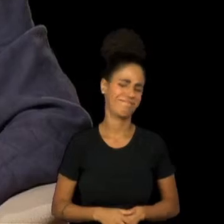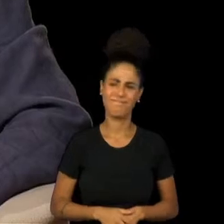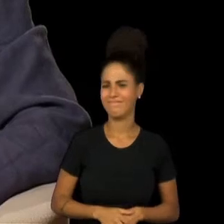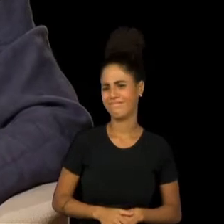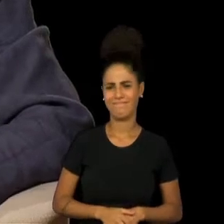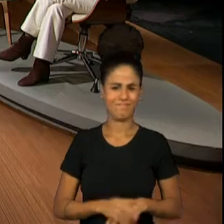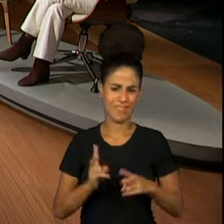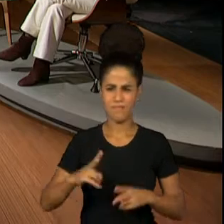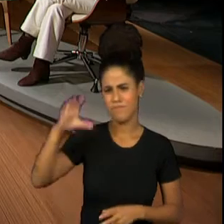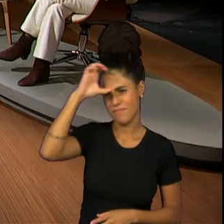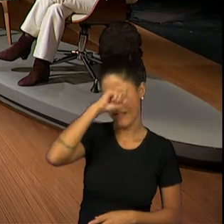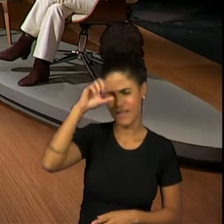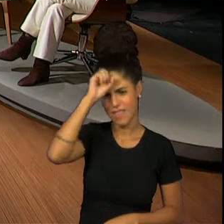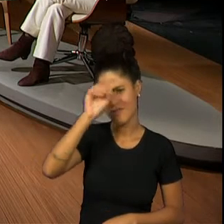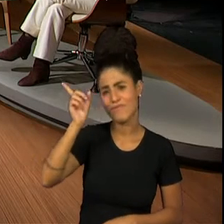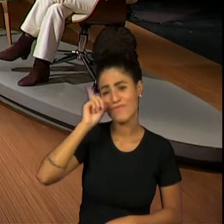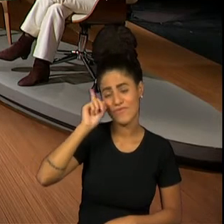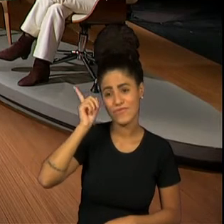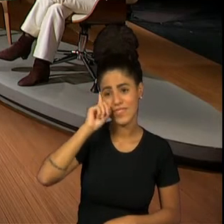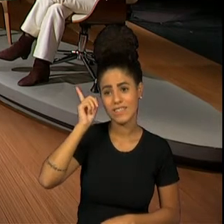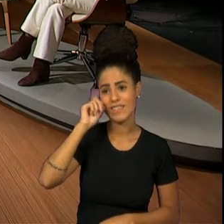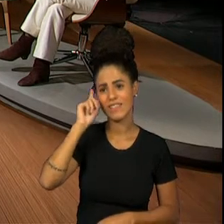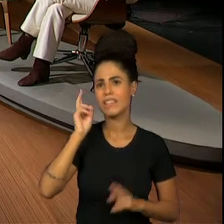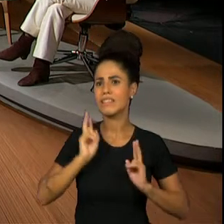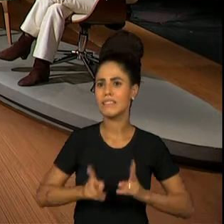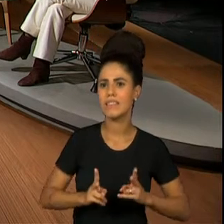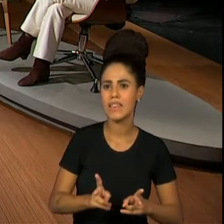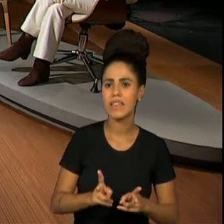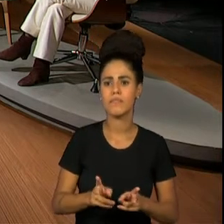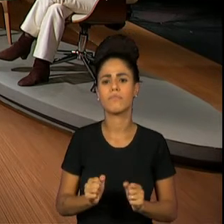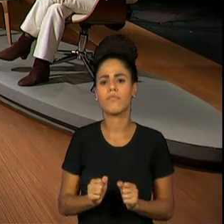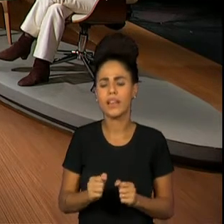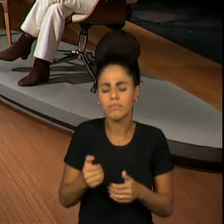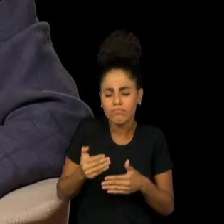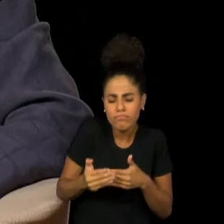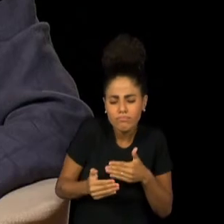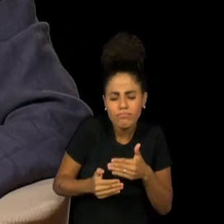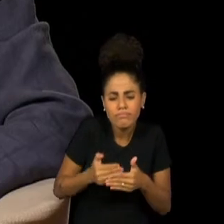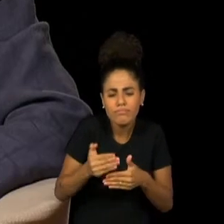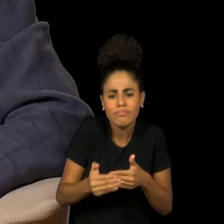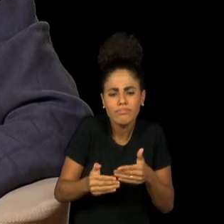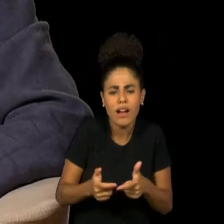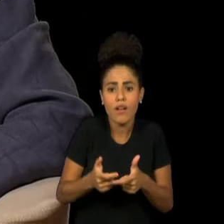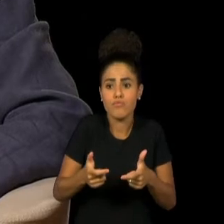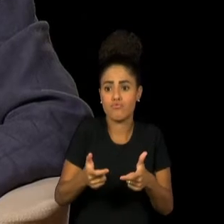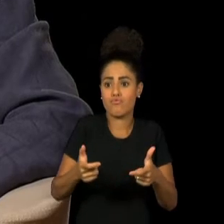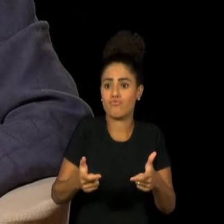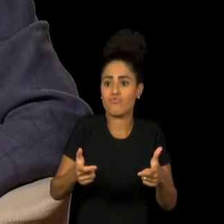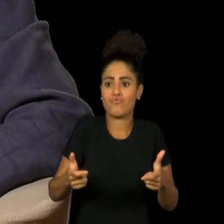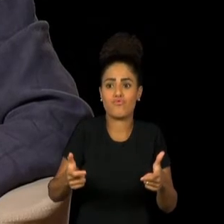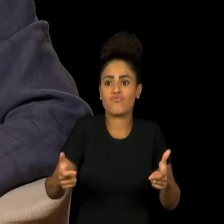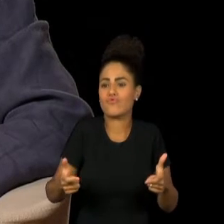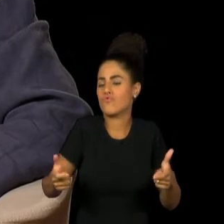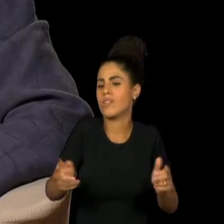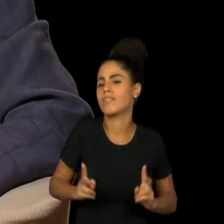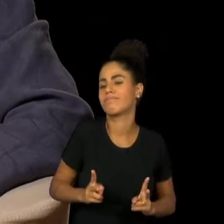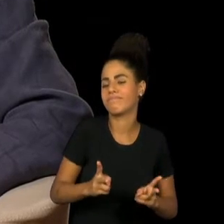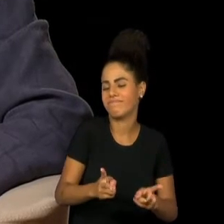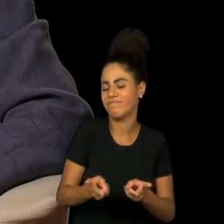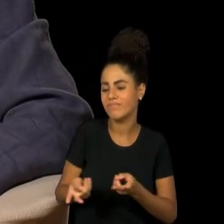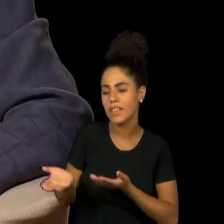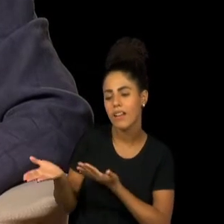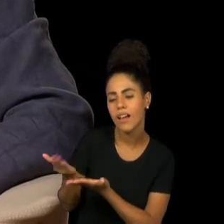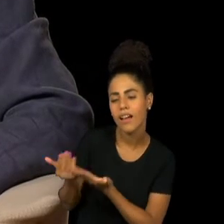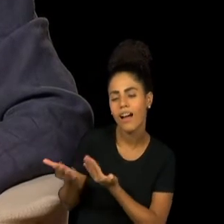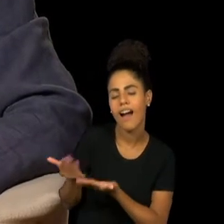E acho que essa coisa um pouco operária, de formiguinha, também vem de uma relação